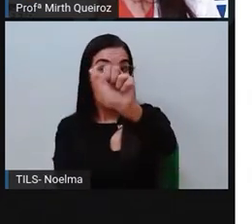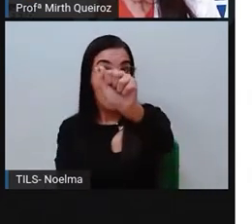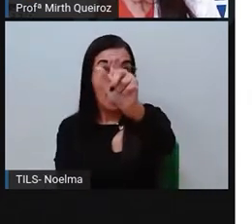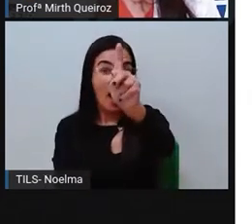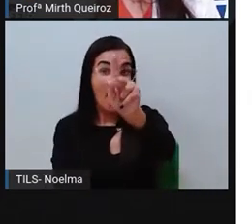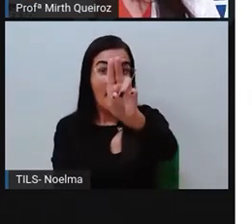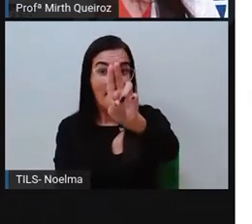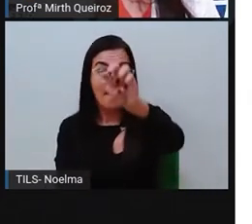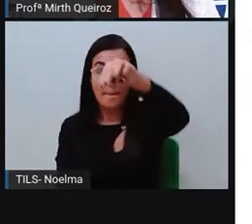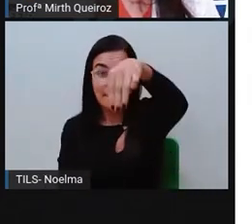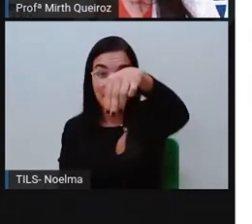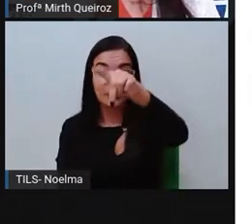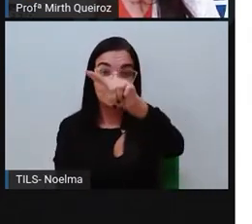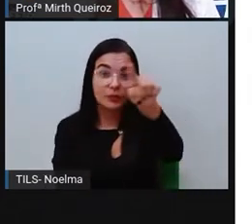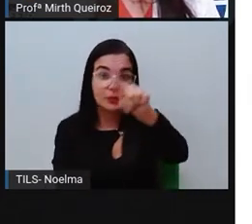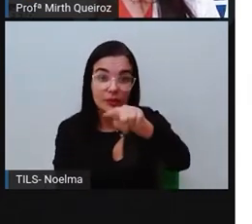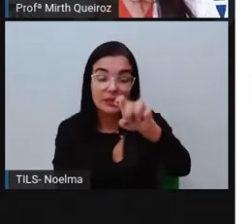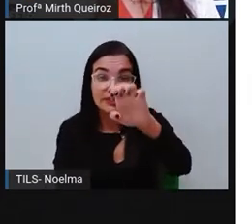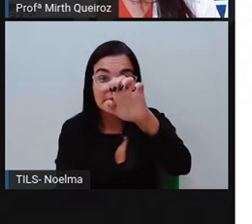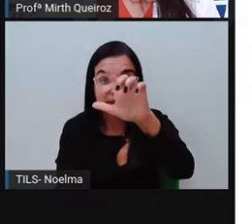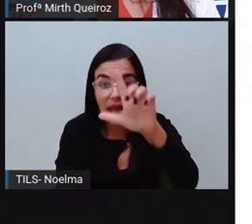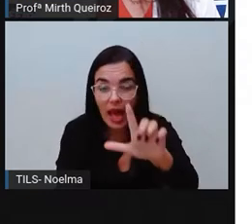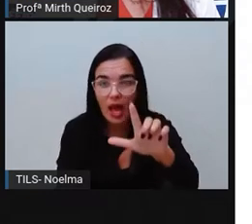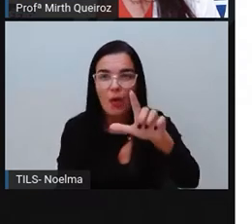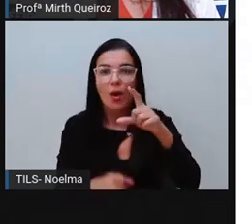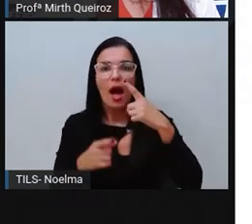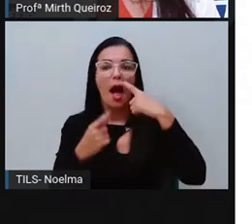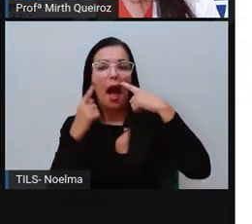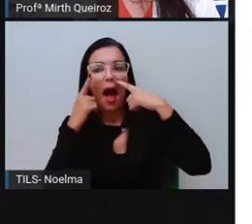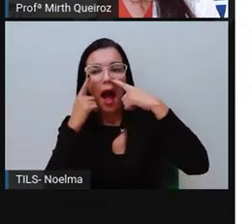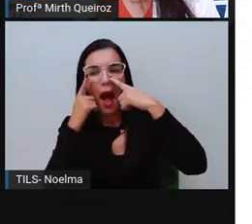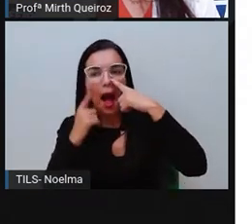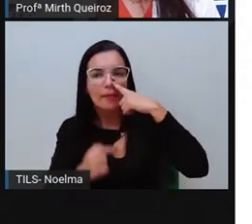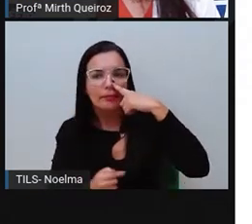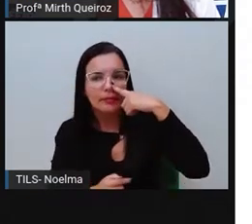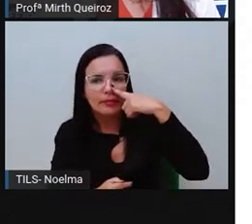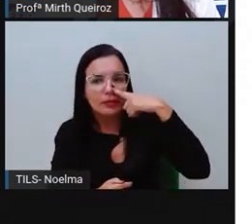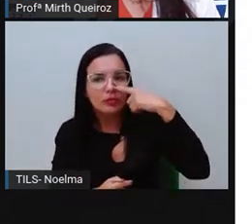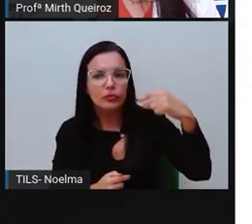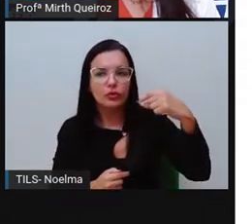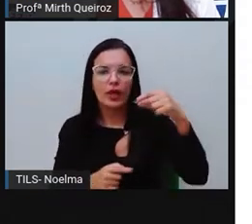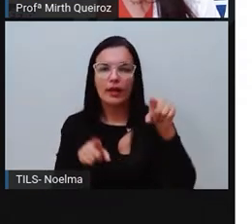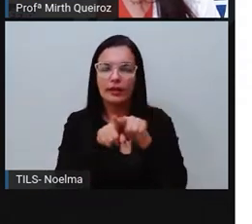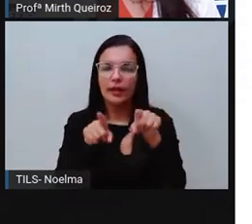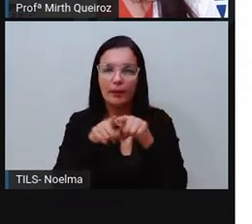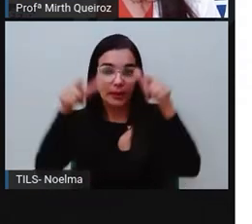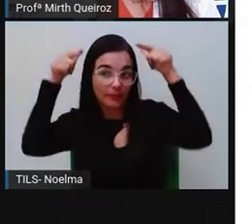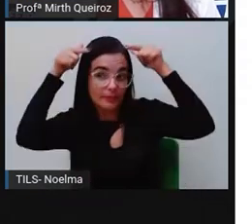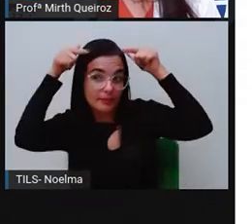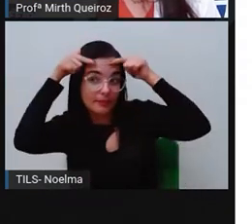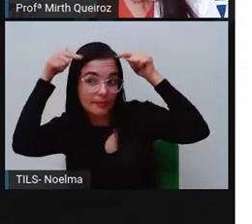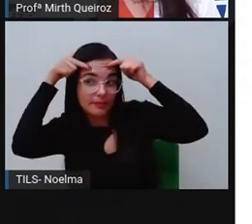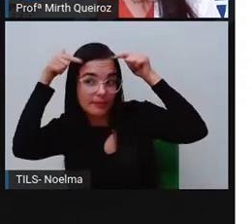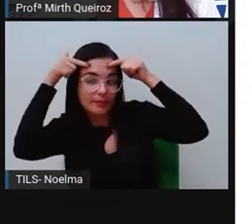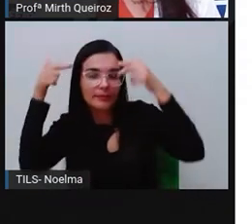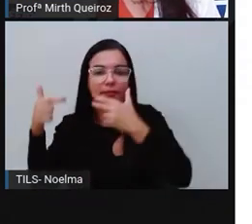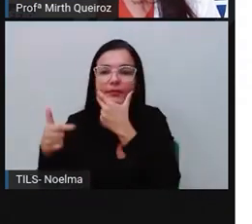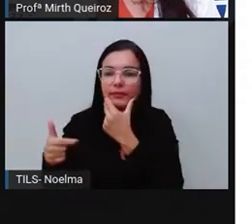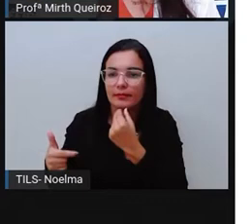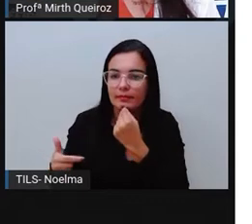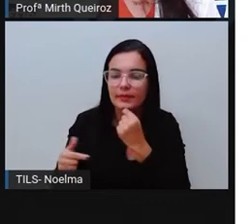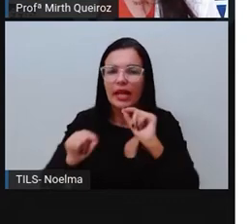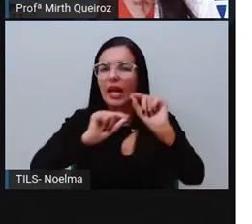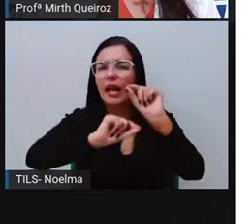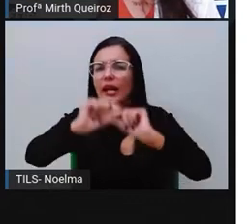a bruxa e o príncipe. Esses são os personagens aí desse conto. Quem é que é o personagem